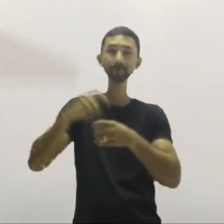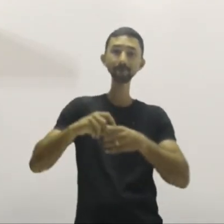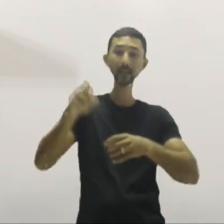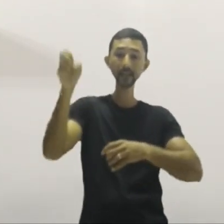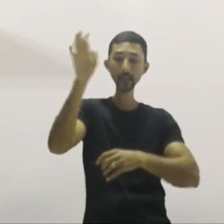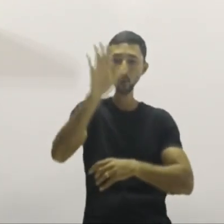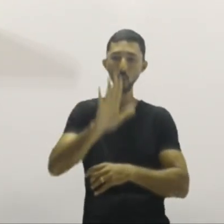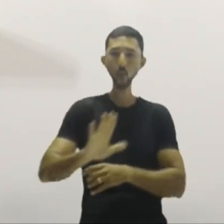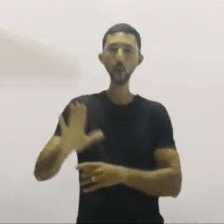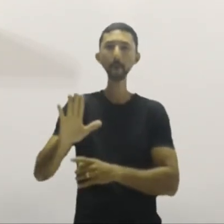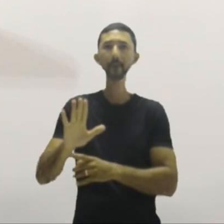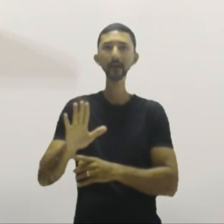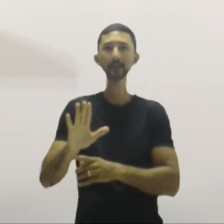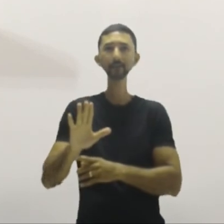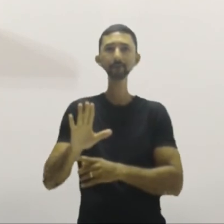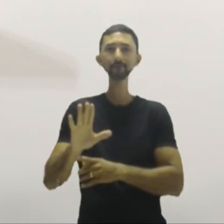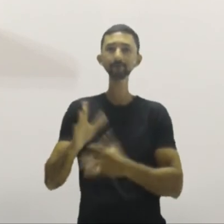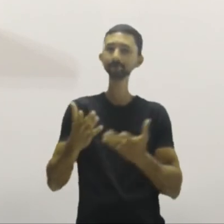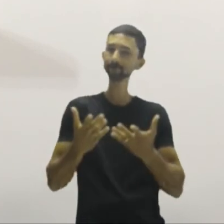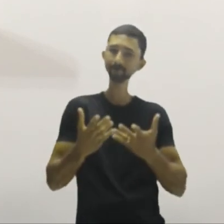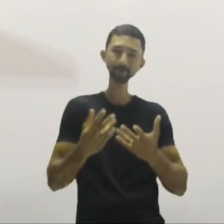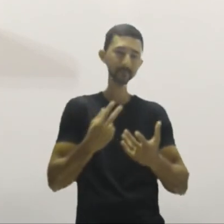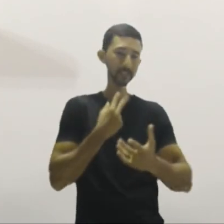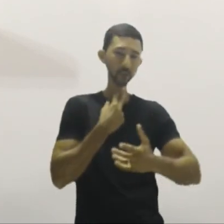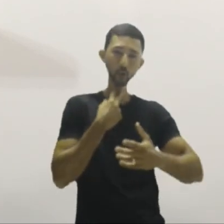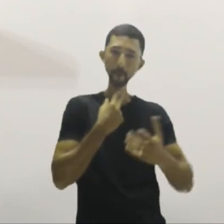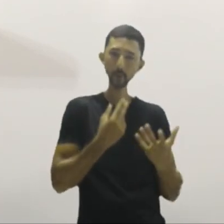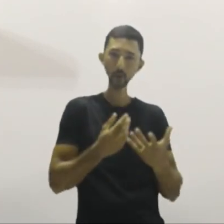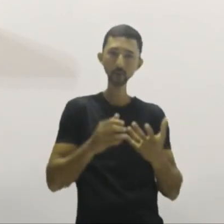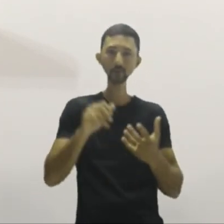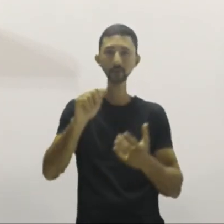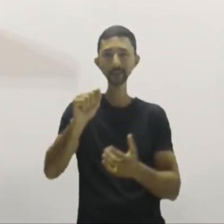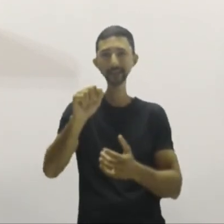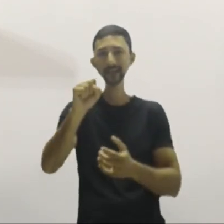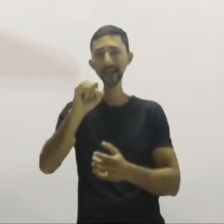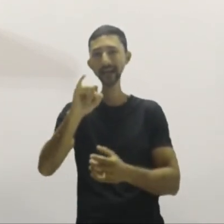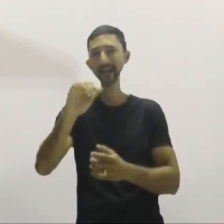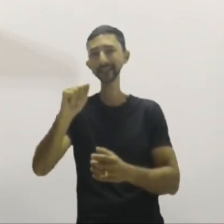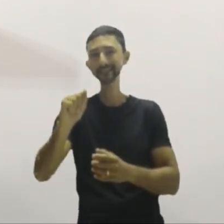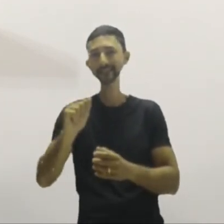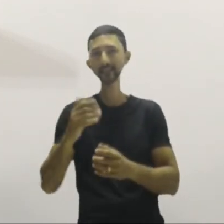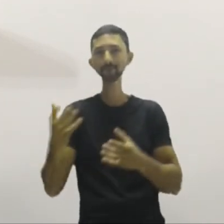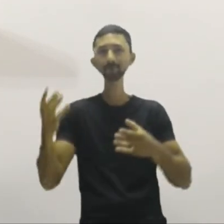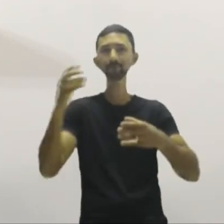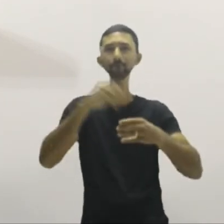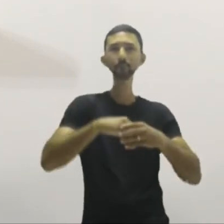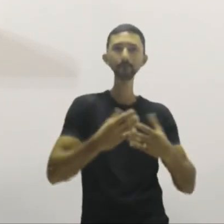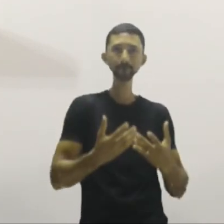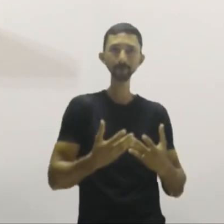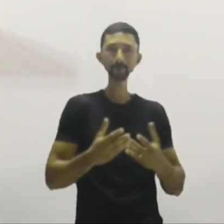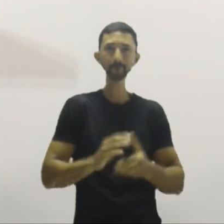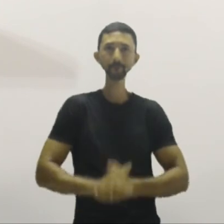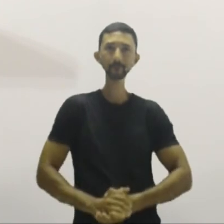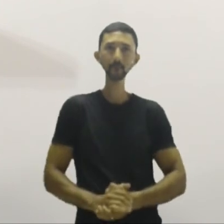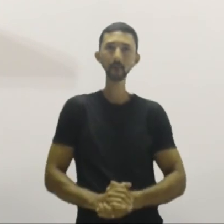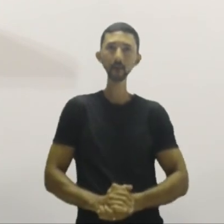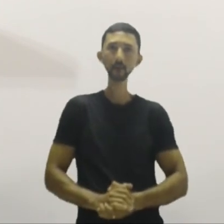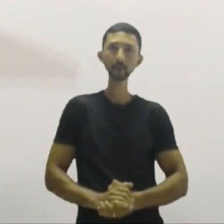Europeia. Então, não faz sentido colocar a Turquia no bloco econômico.